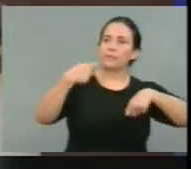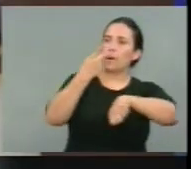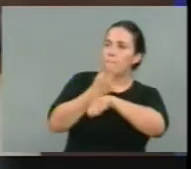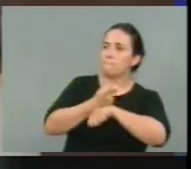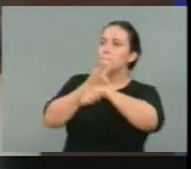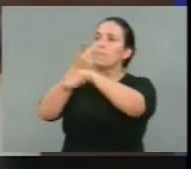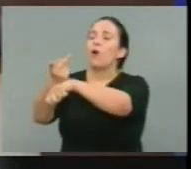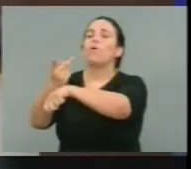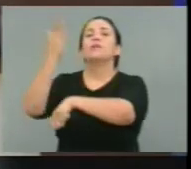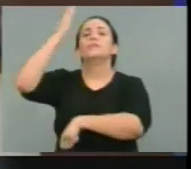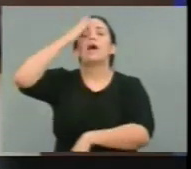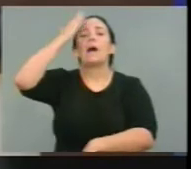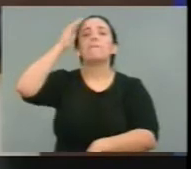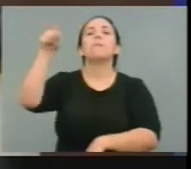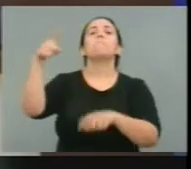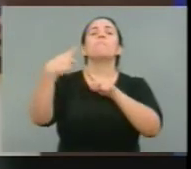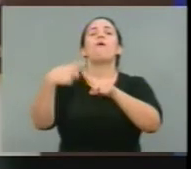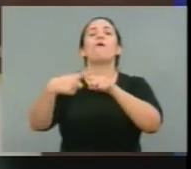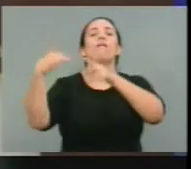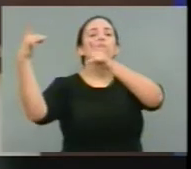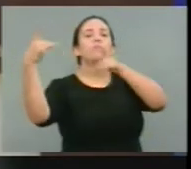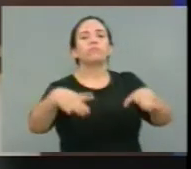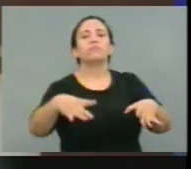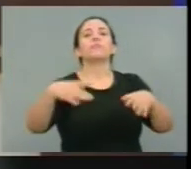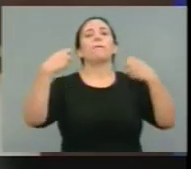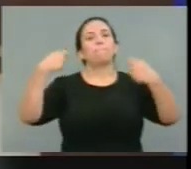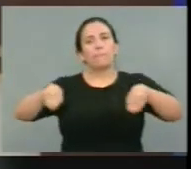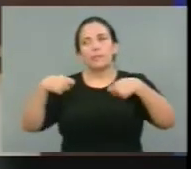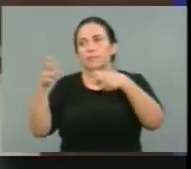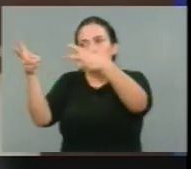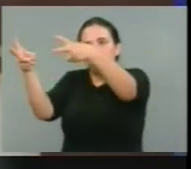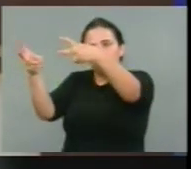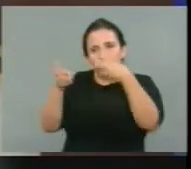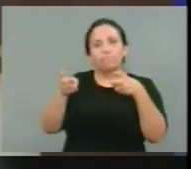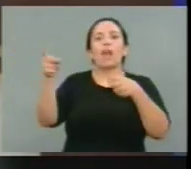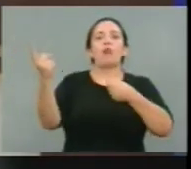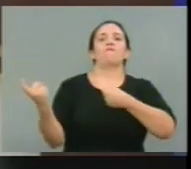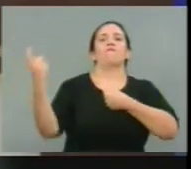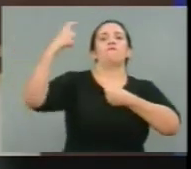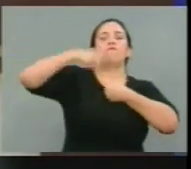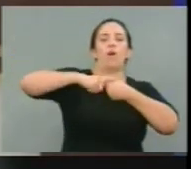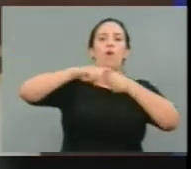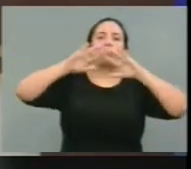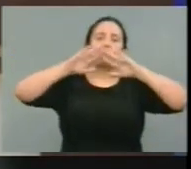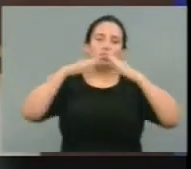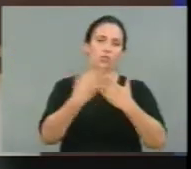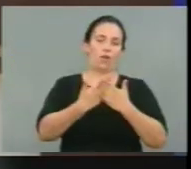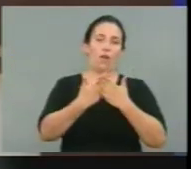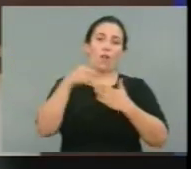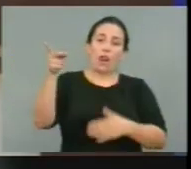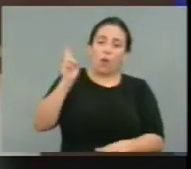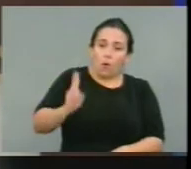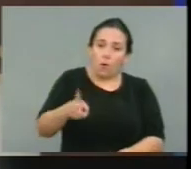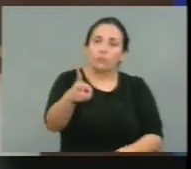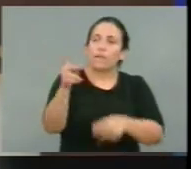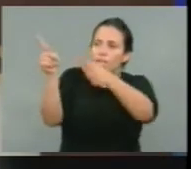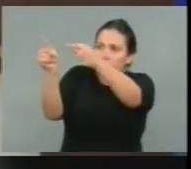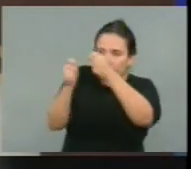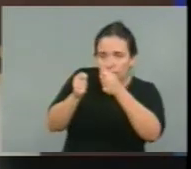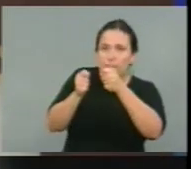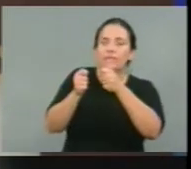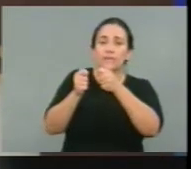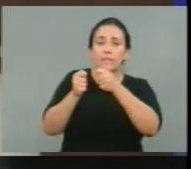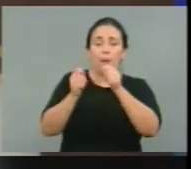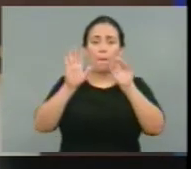política de educação. Manter a criança e o adolescente na escola evita indicadores. Mas